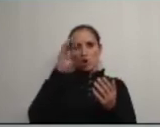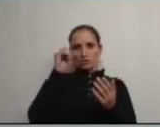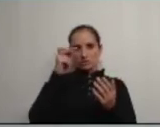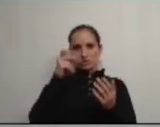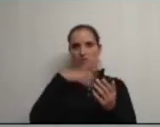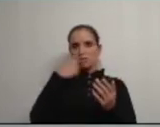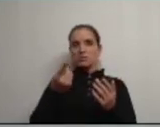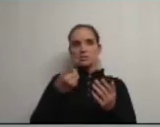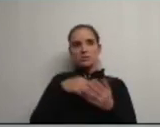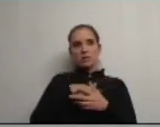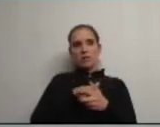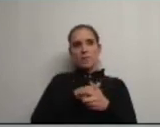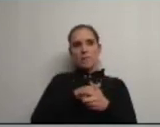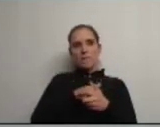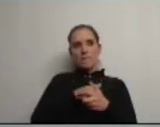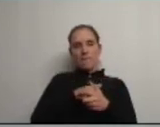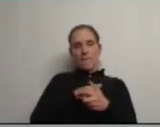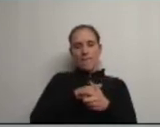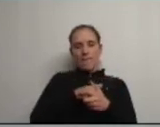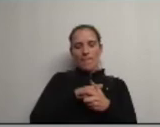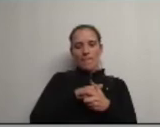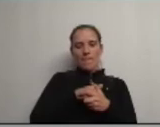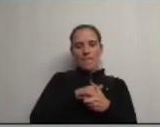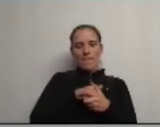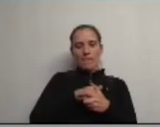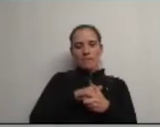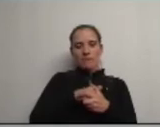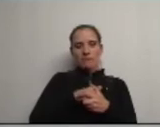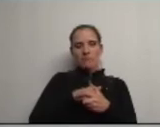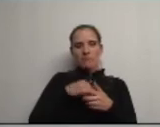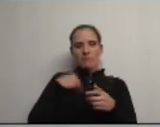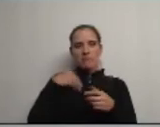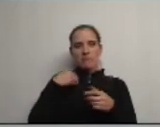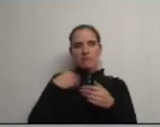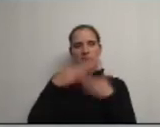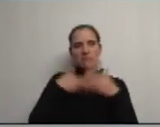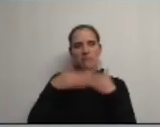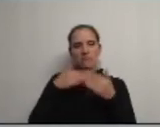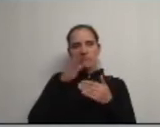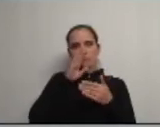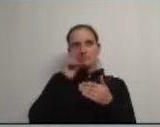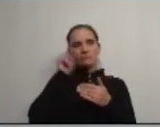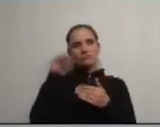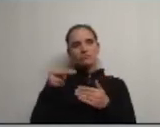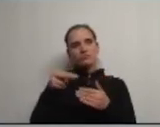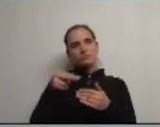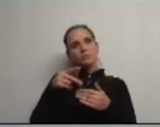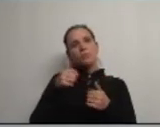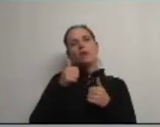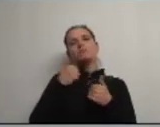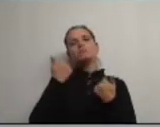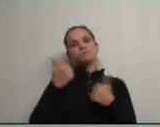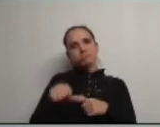que ombriavam consigo nesse afoitismo e iriam para a frente se vissem a